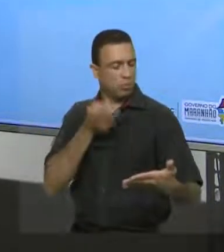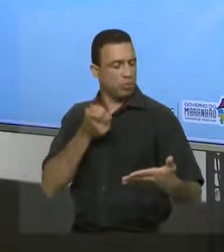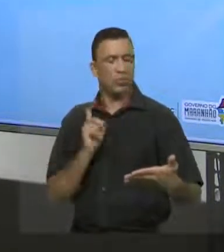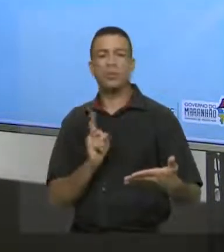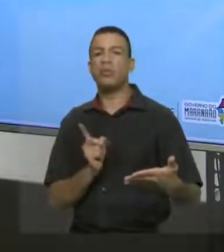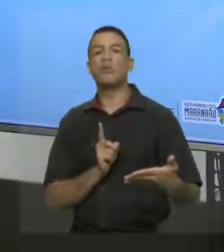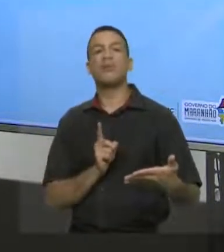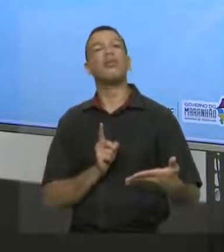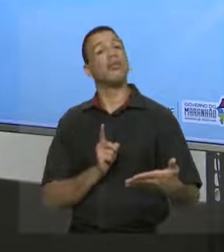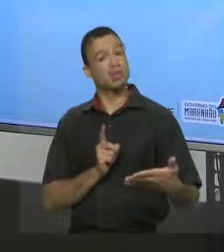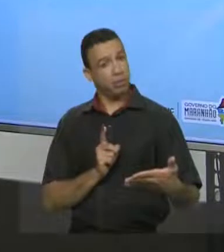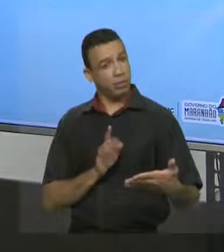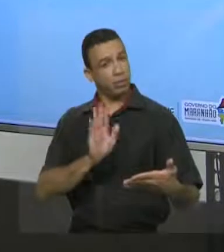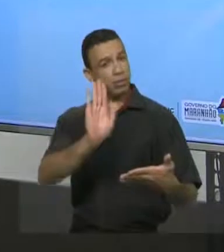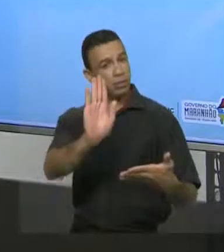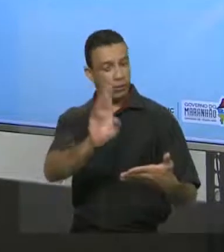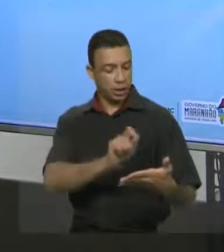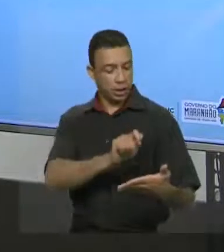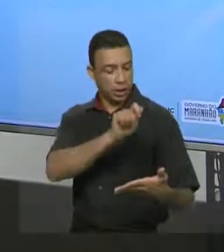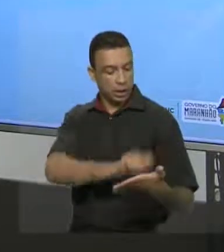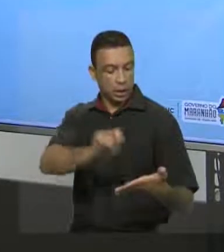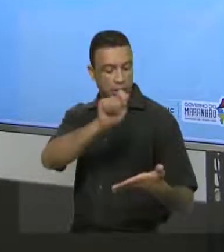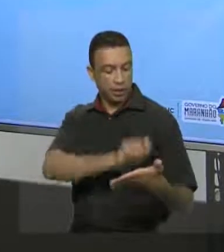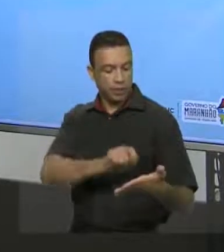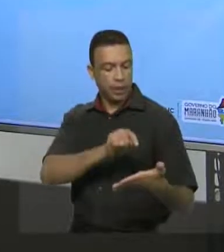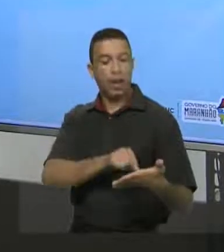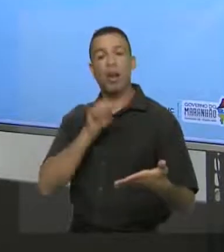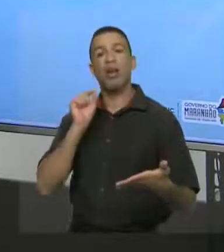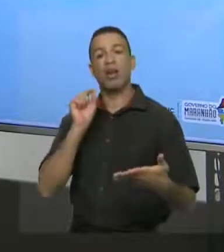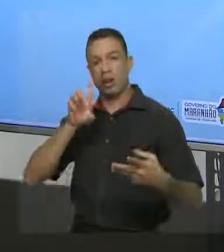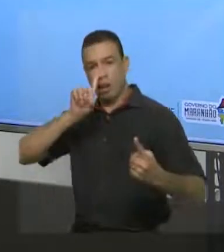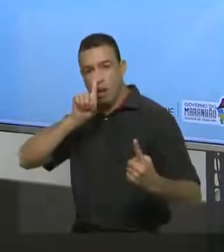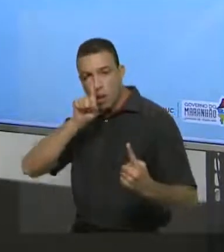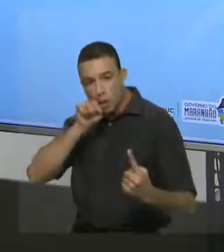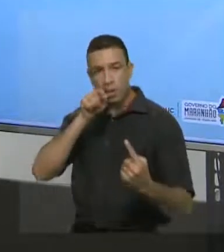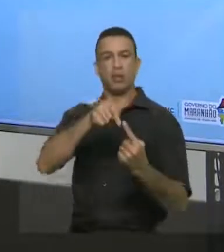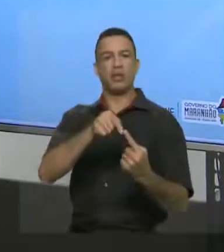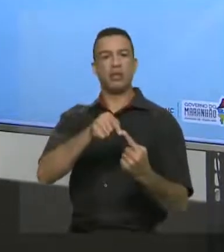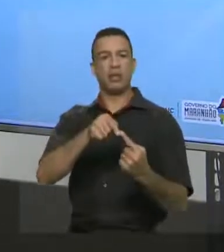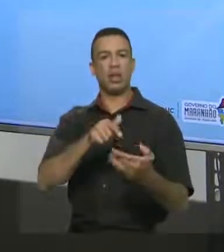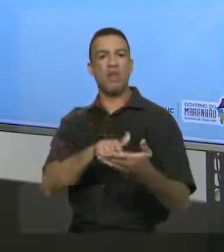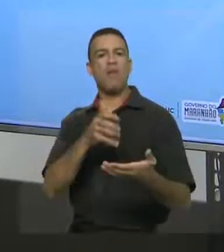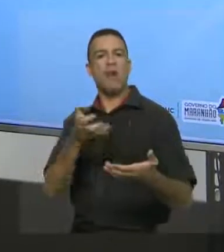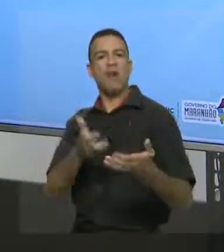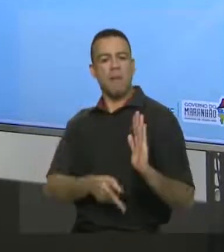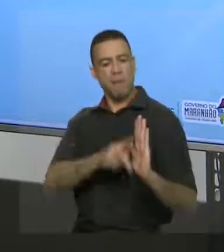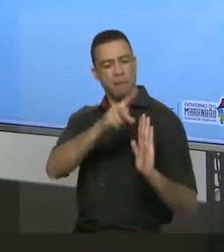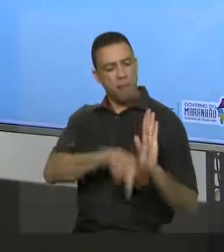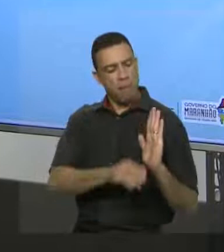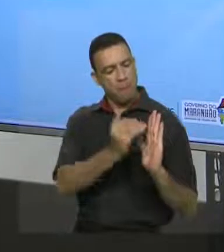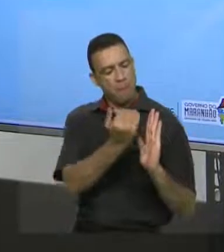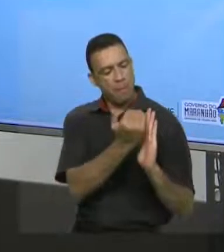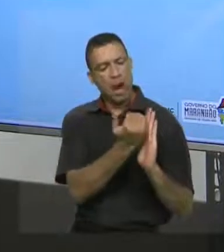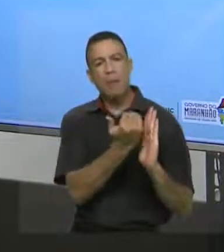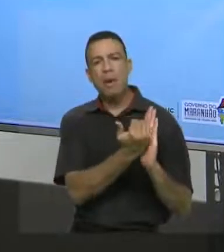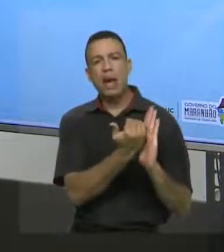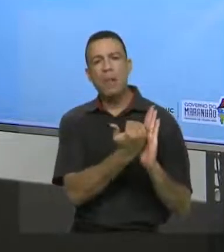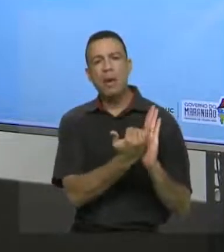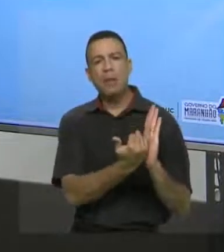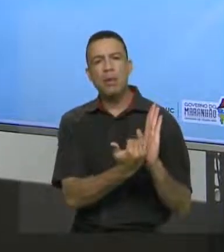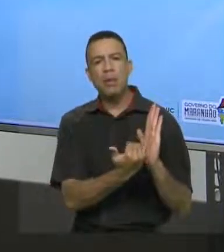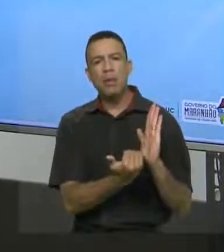escrever é sair de um ponto e chegar a outro, certo? É mostrar que você fez um projeto de texto, que você